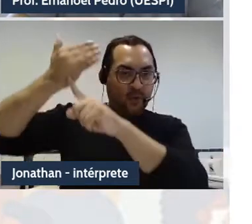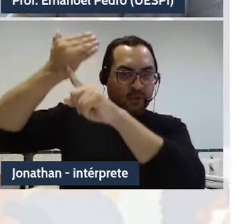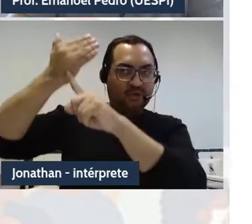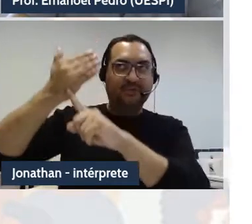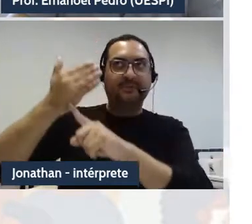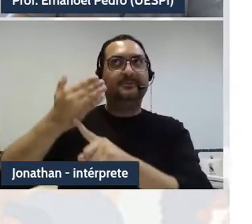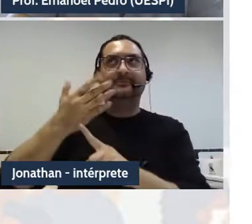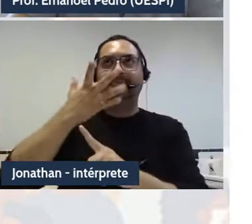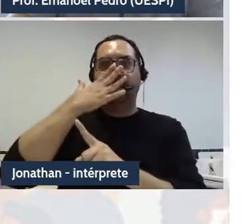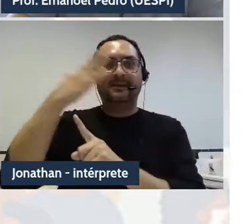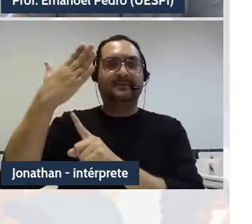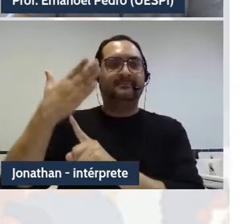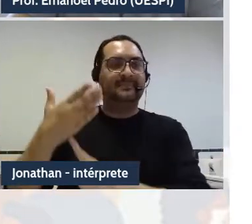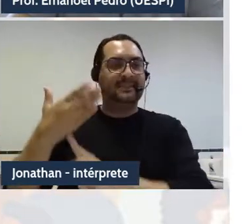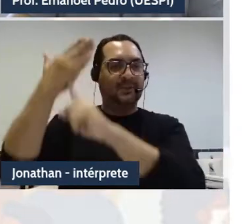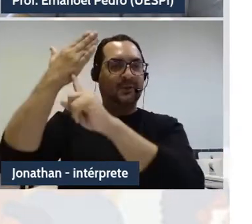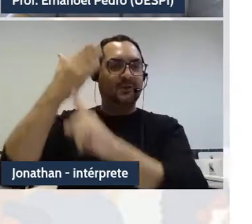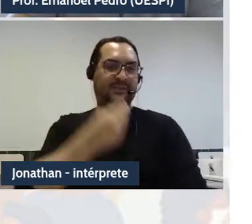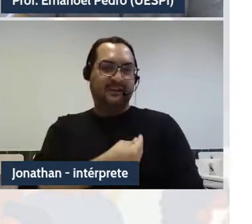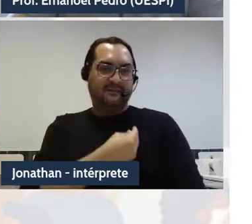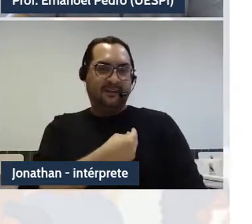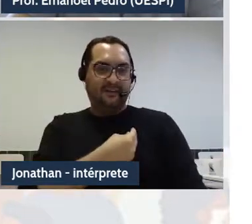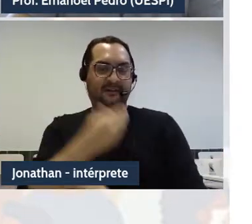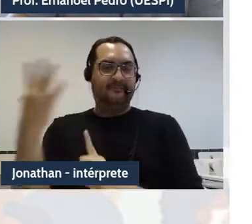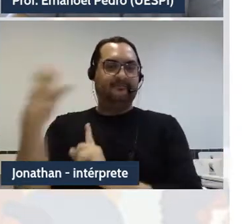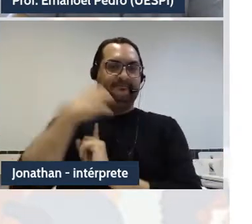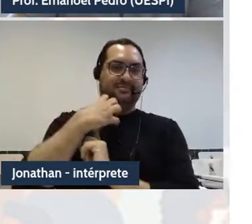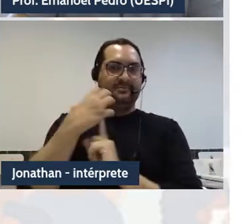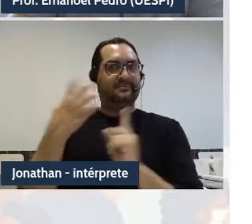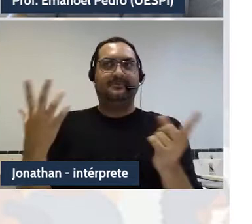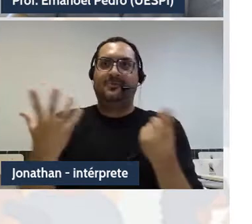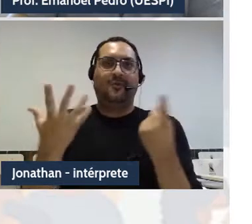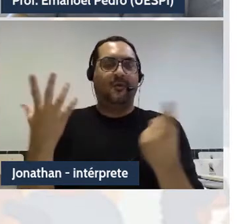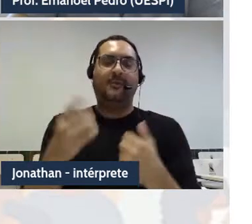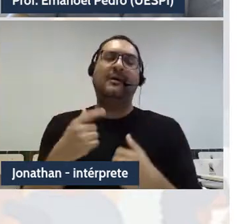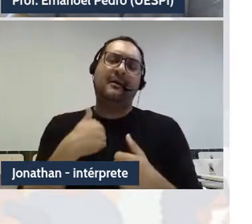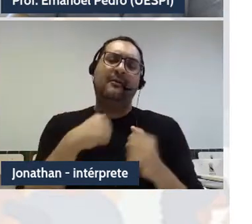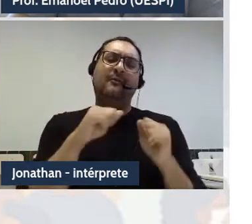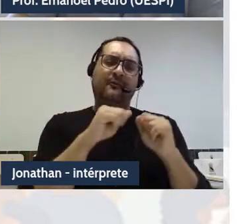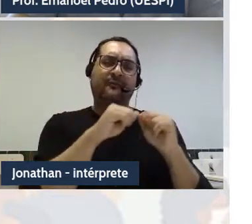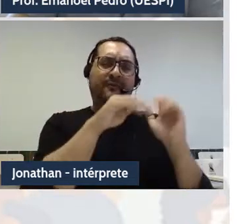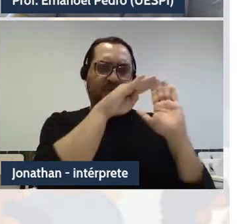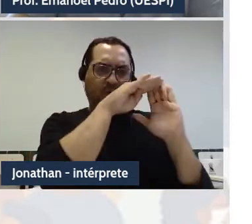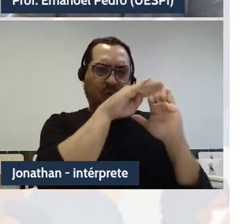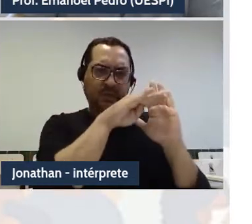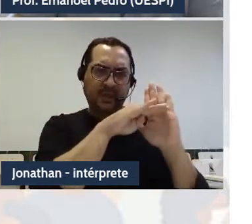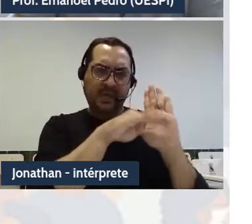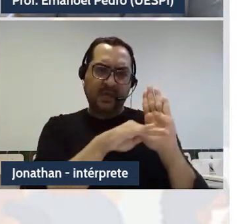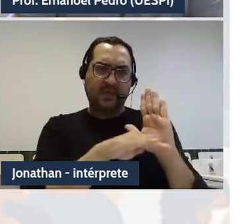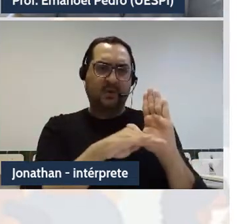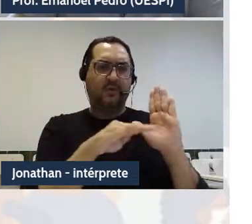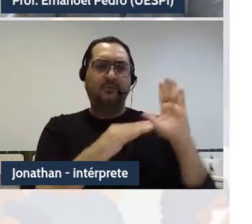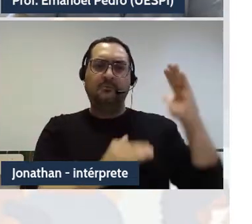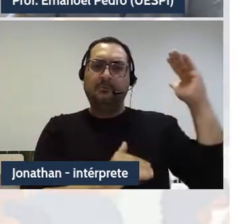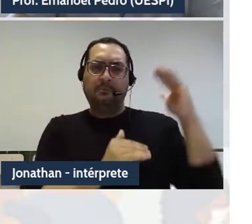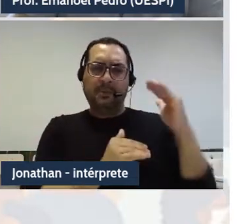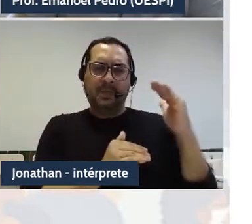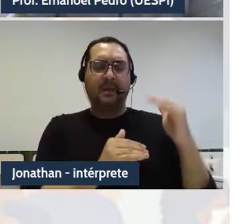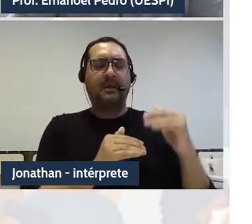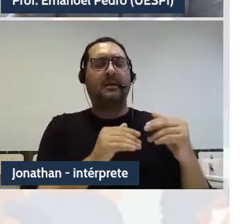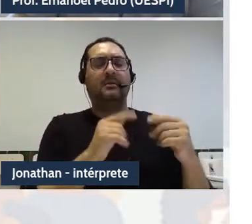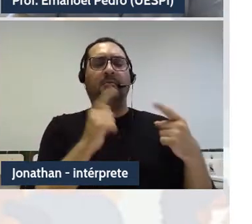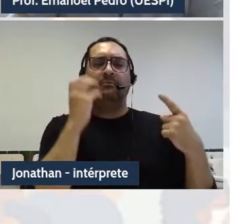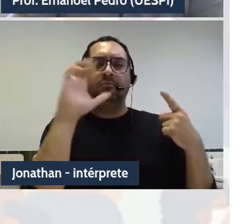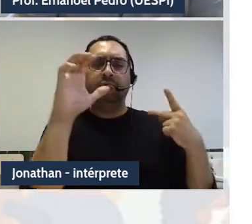das nossas vidas, né? Então, pra tanto, eu preparei aqui um pequeno roteiro que vai ser exibido aqui